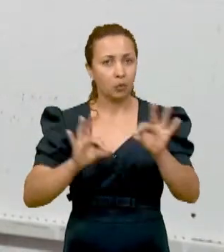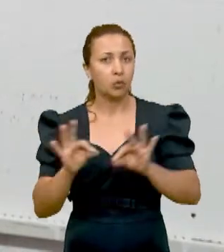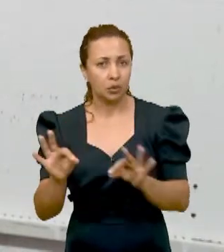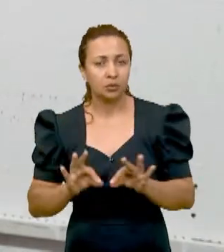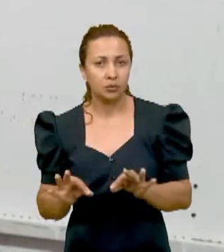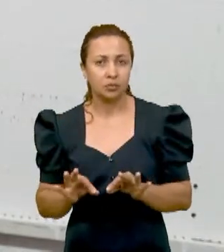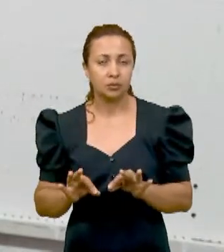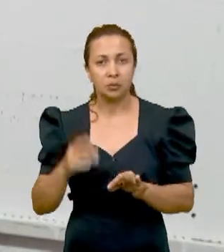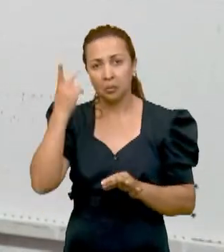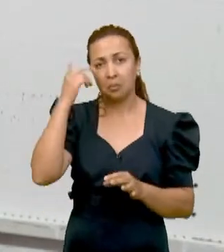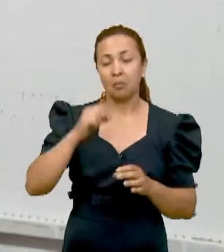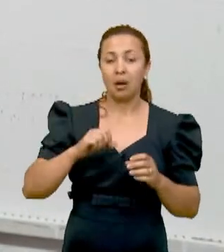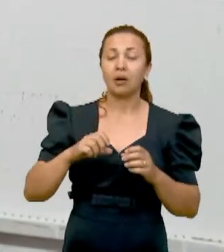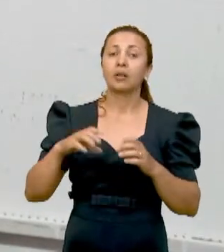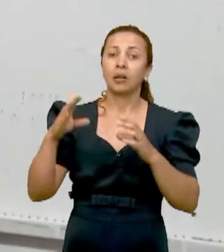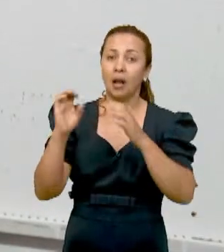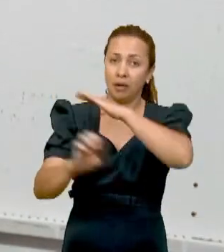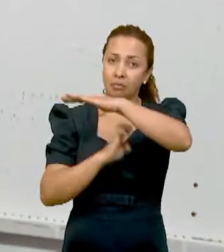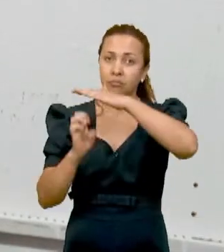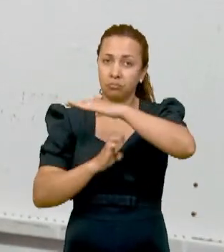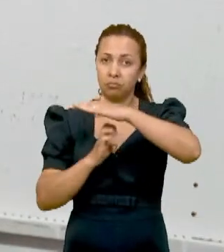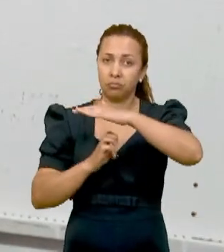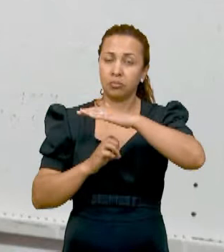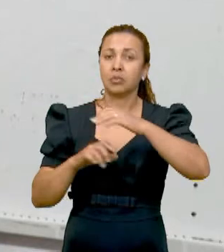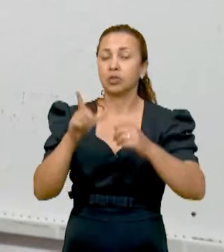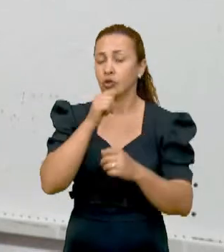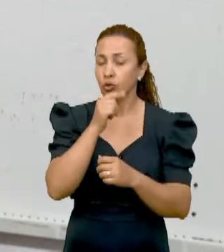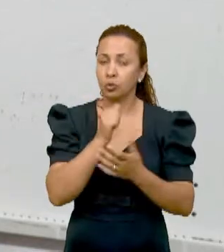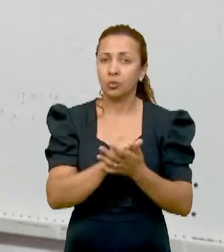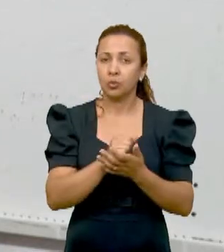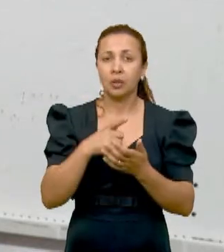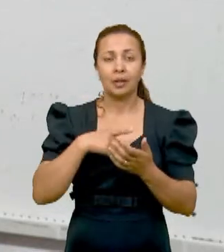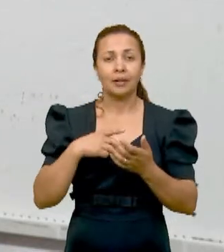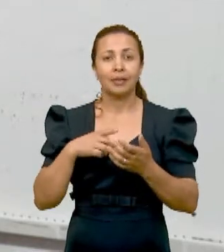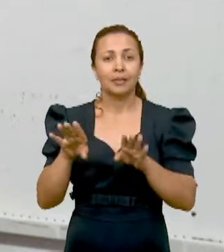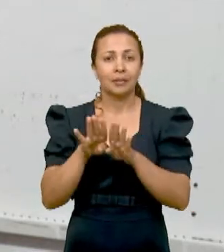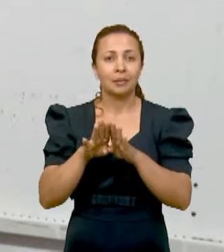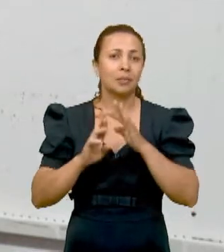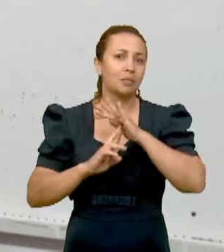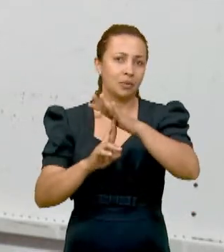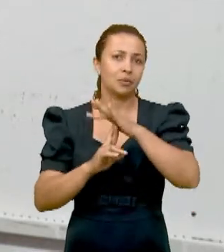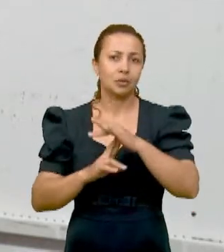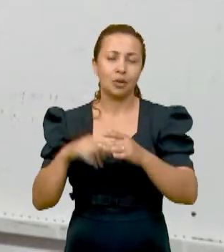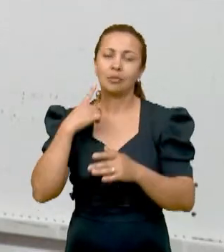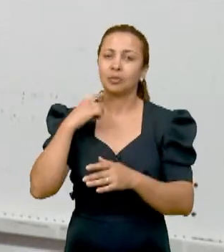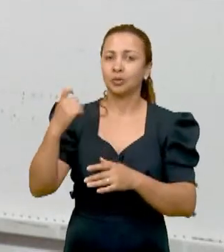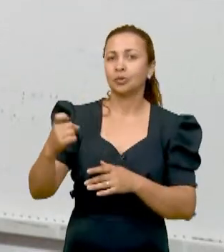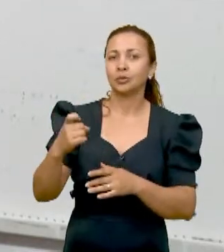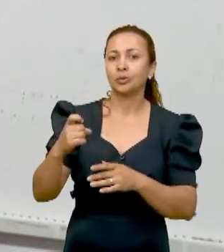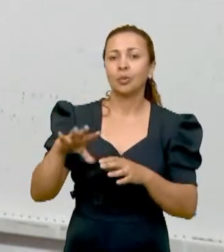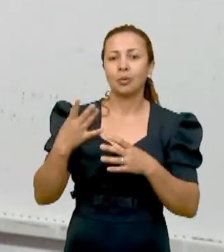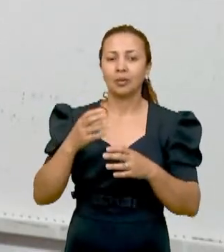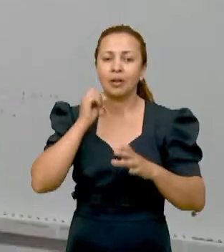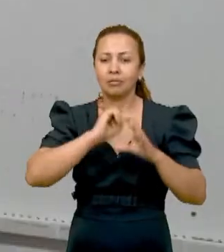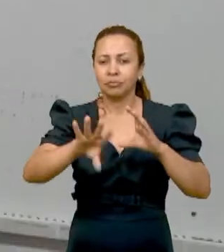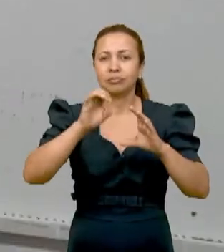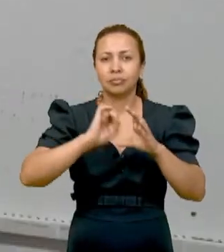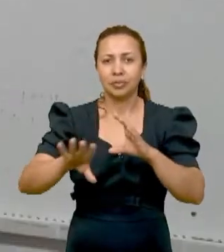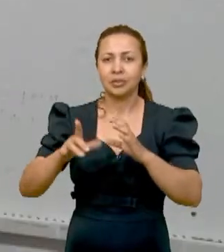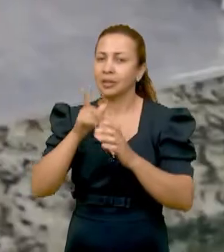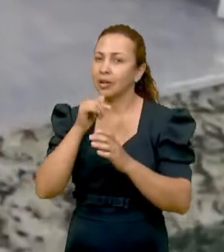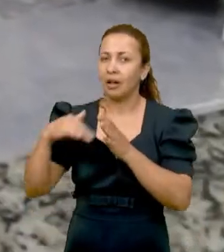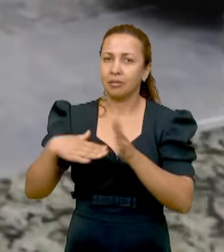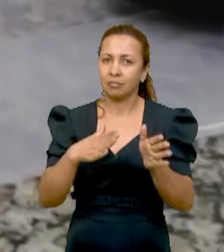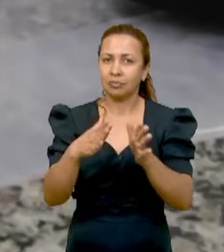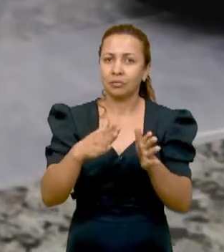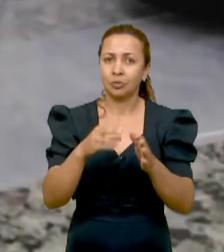operacional para a companhia de saneamento, que é a questão da obstrução da rede, e tem a questão do meio ambiente, que é a poluição do óleo quando é lançado nos corpos